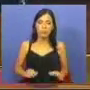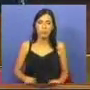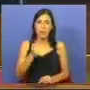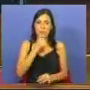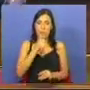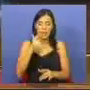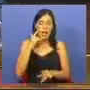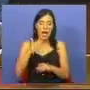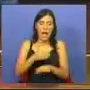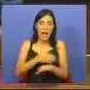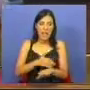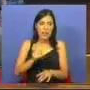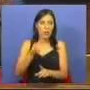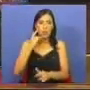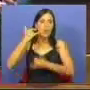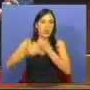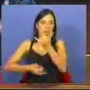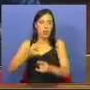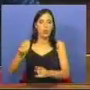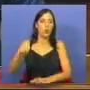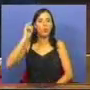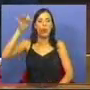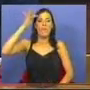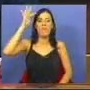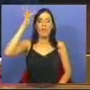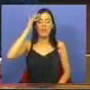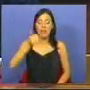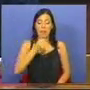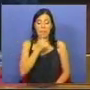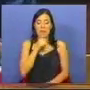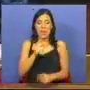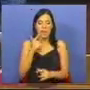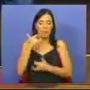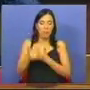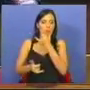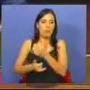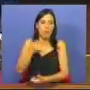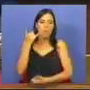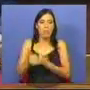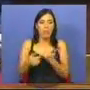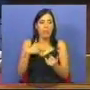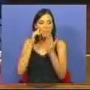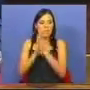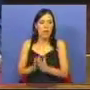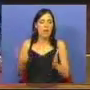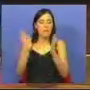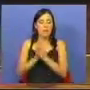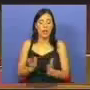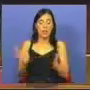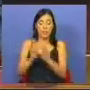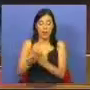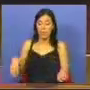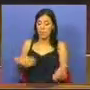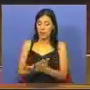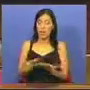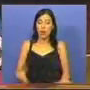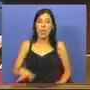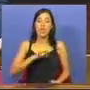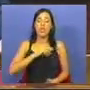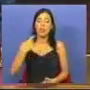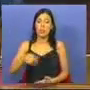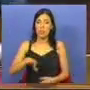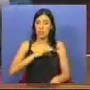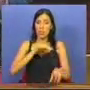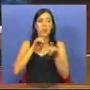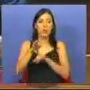anticíclicas? E não uma fantasia de medidas anticíclicas, que é aquilo que nós temos tido até agora. Sr. Presidente, Sras. e Srs.